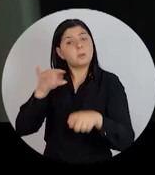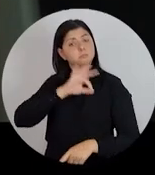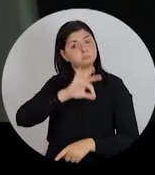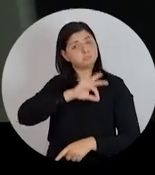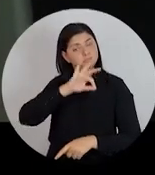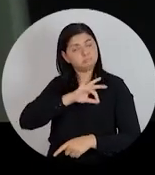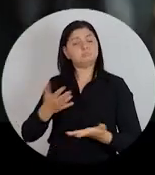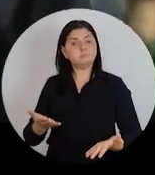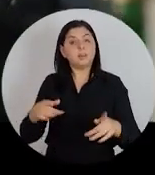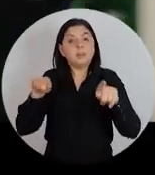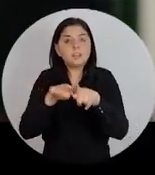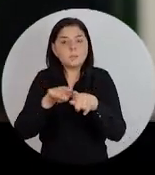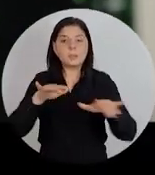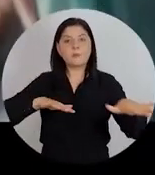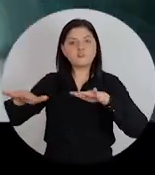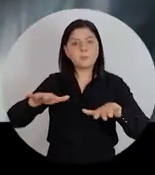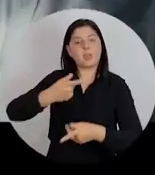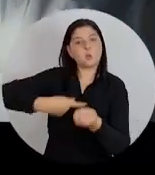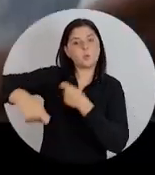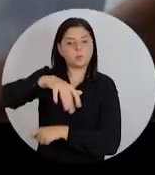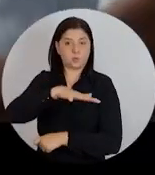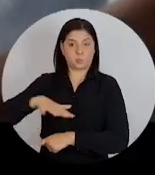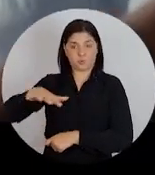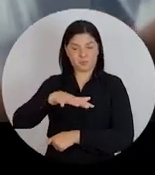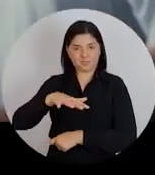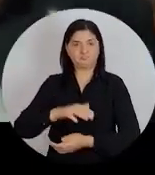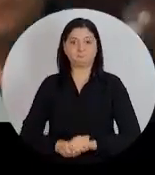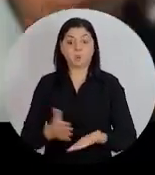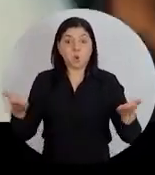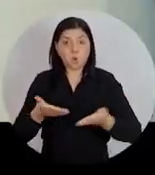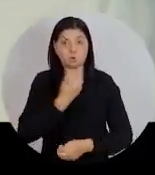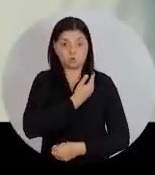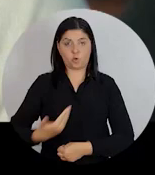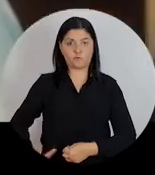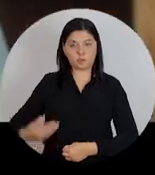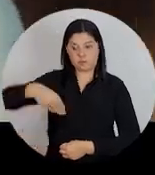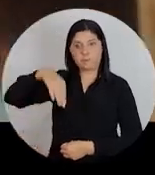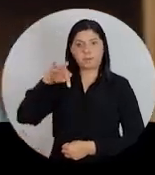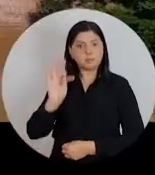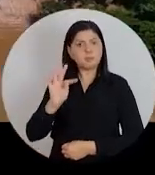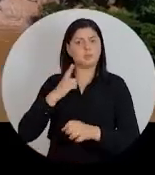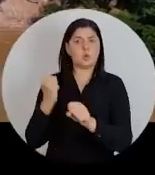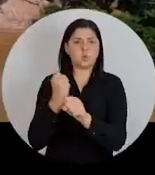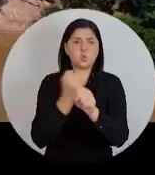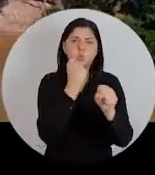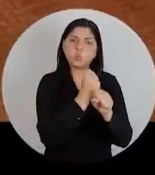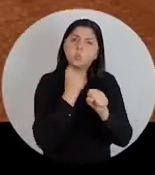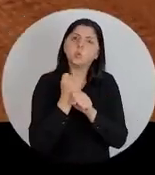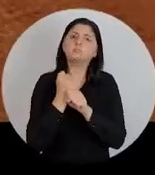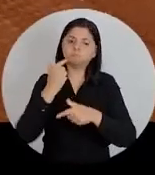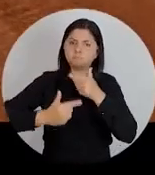região, além de movimentar o comércio e toda a economia. Hoje o governo de Mato Grosso tem muitas obras e